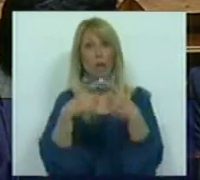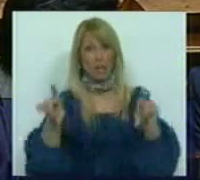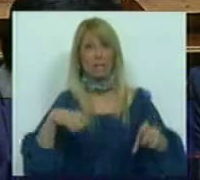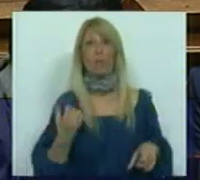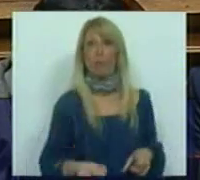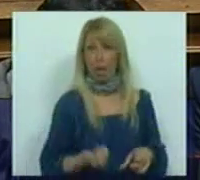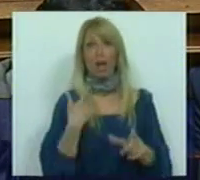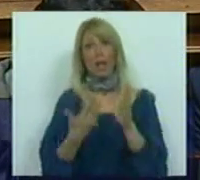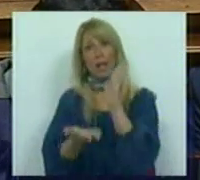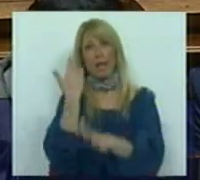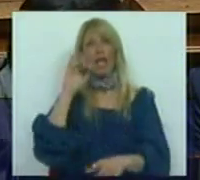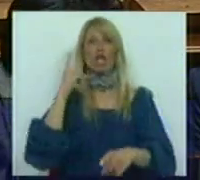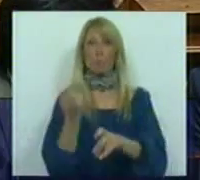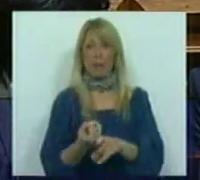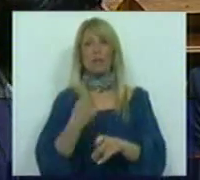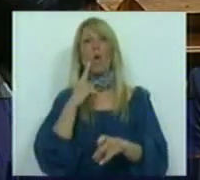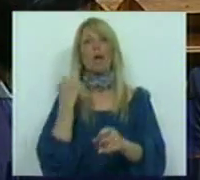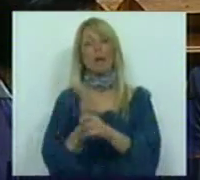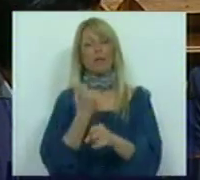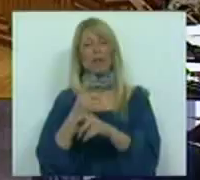a retirada da inspeção e da atividade fiscalizadora do Estado.